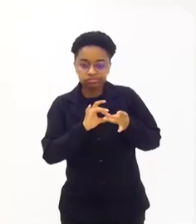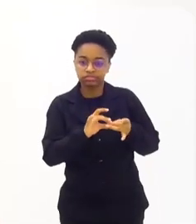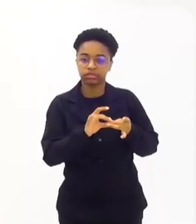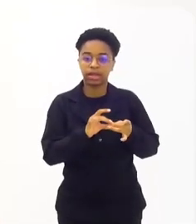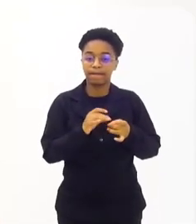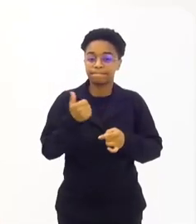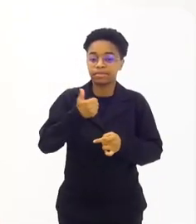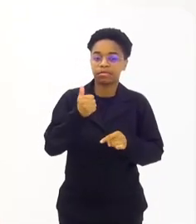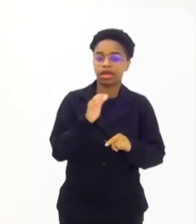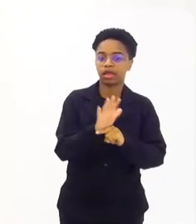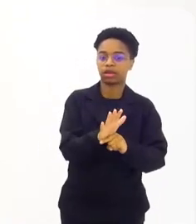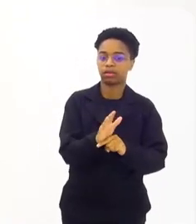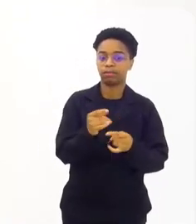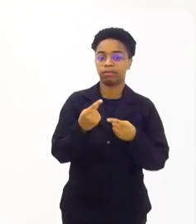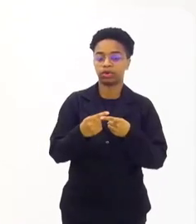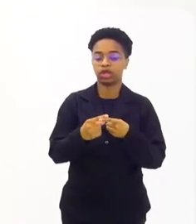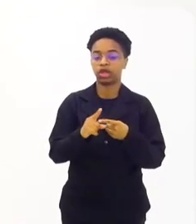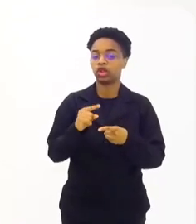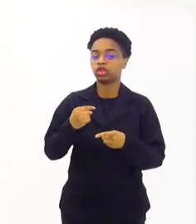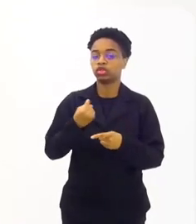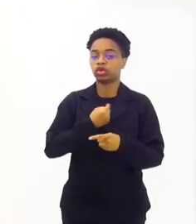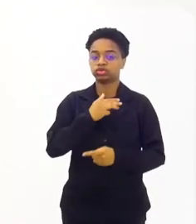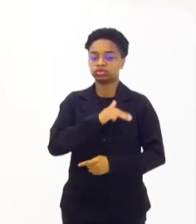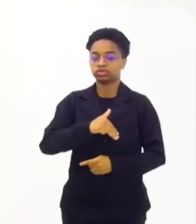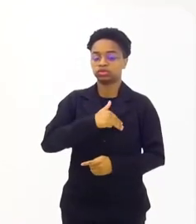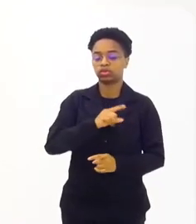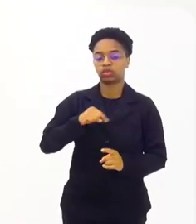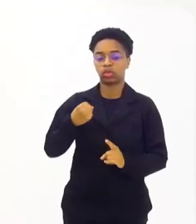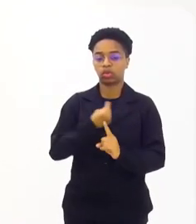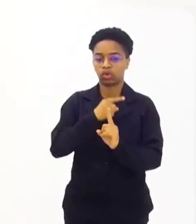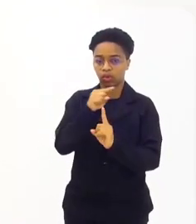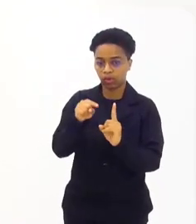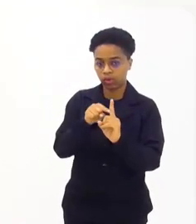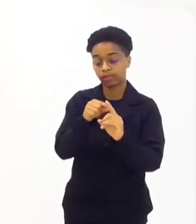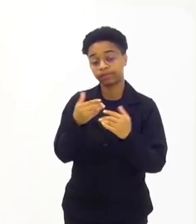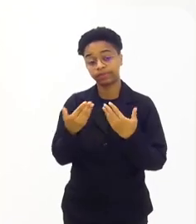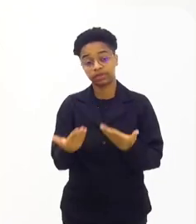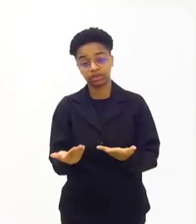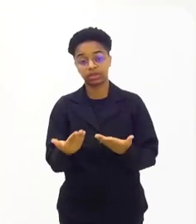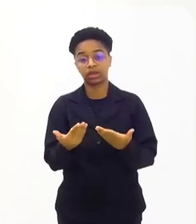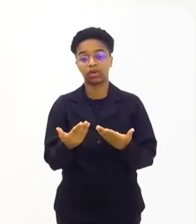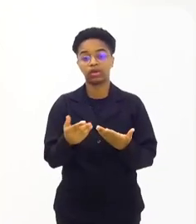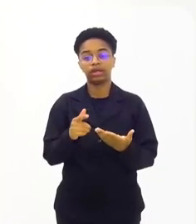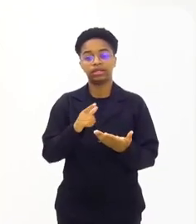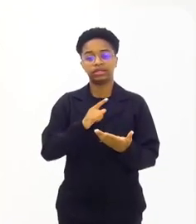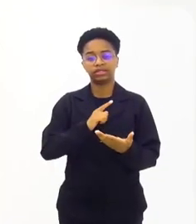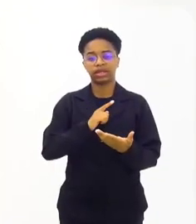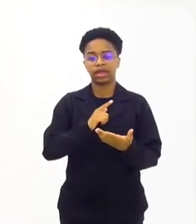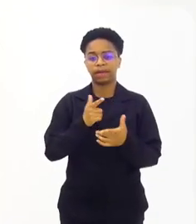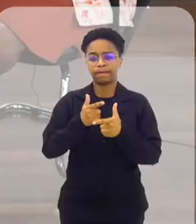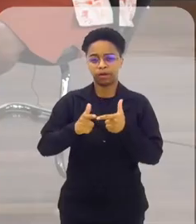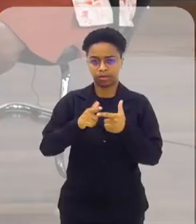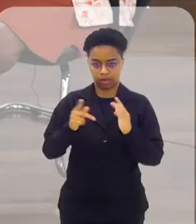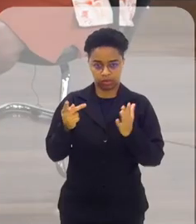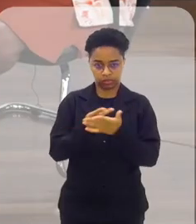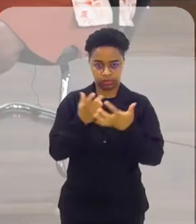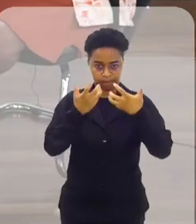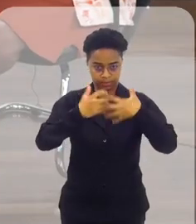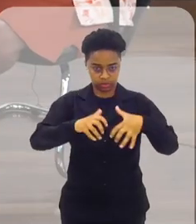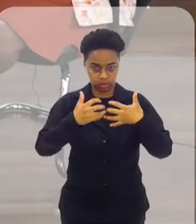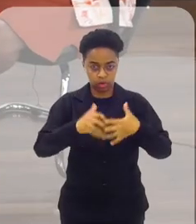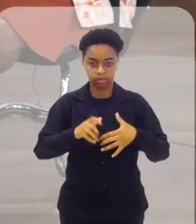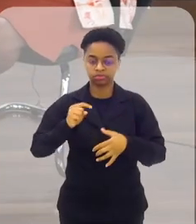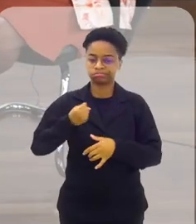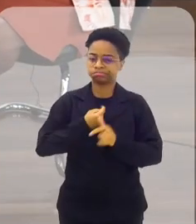socorros, porque é a nossa bandeira, a nossa missão. Então, na última tragédia, que foi de Petrópolis,